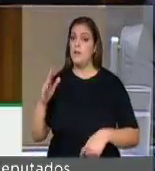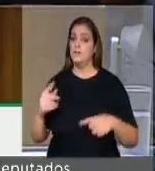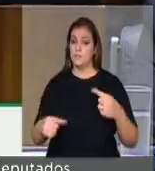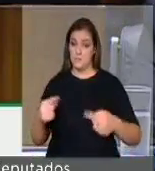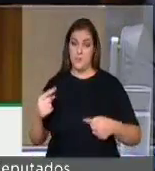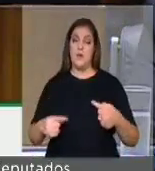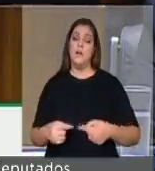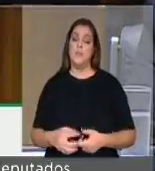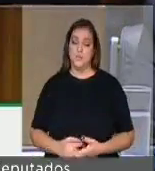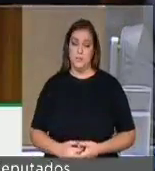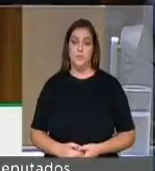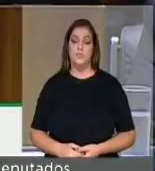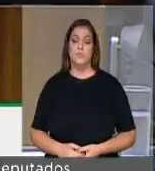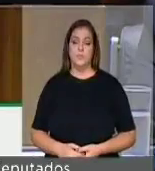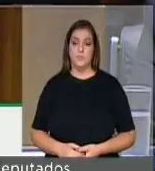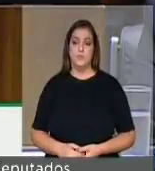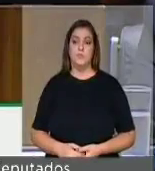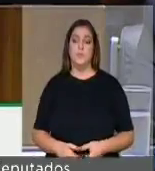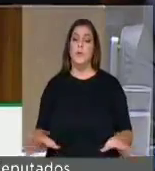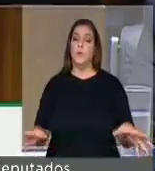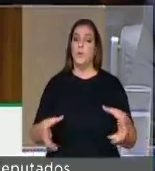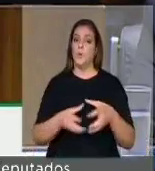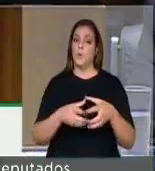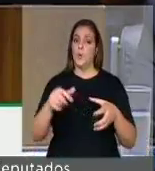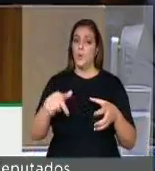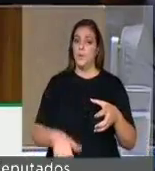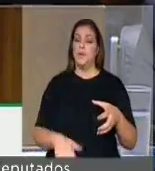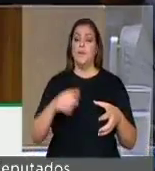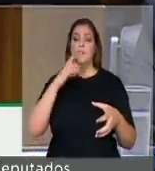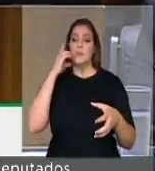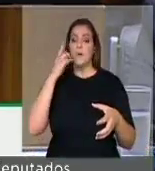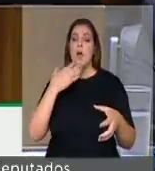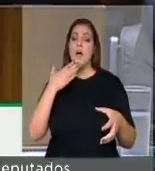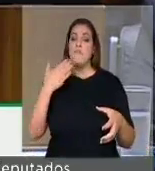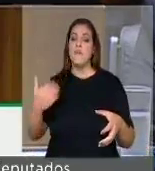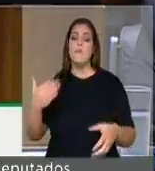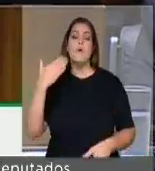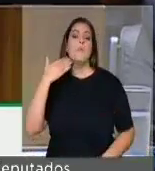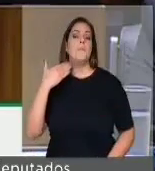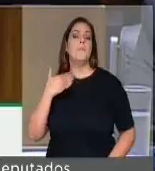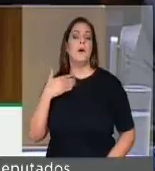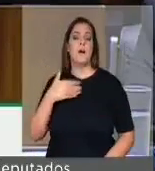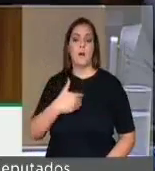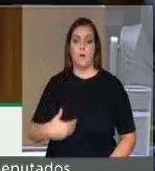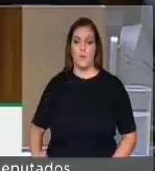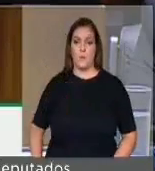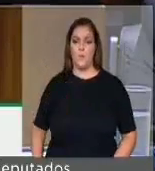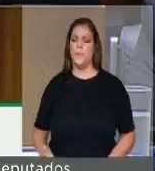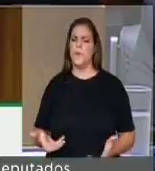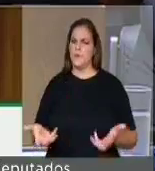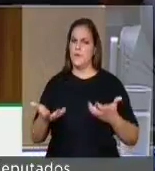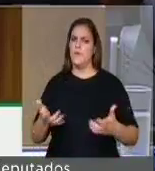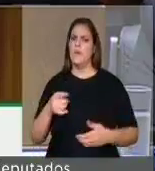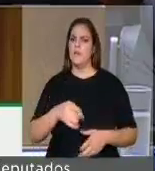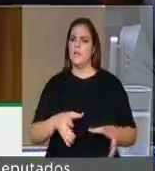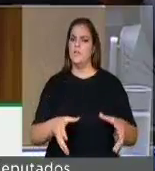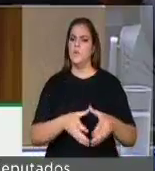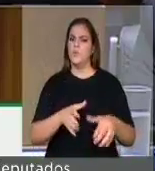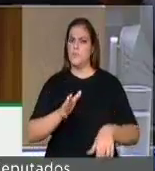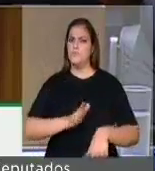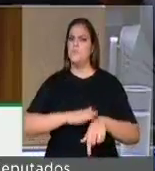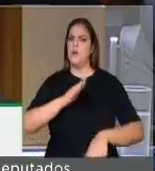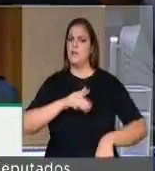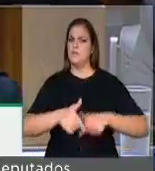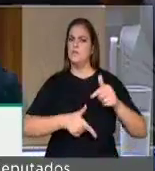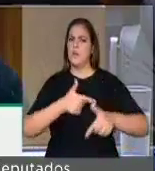parlamentar em defesa dos bancos públicos nesta Casa. Nós queremos que essa frente tenha cada vez mais intensidade,